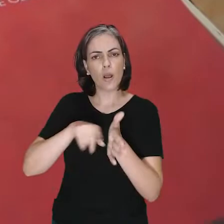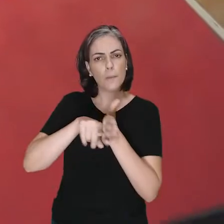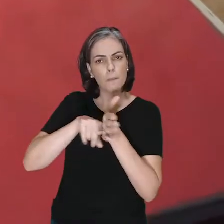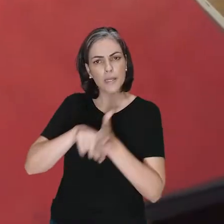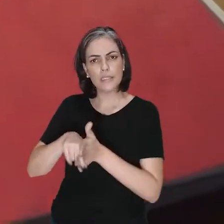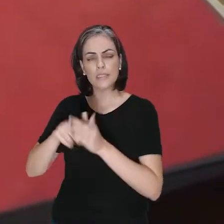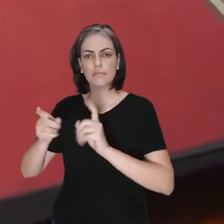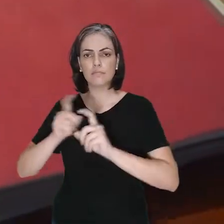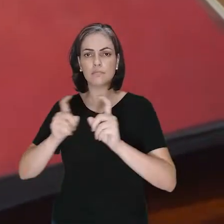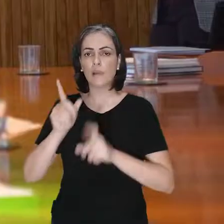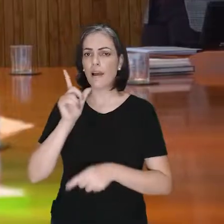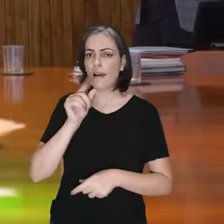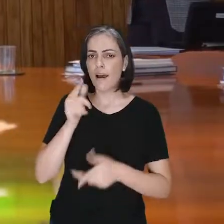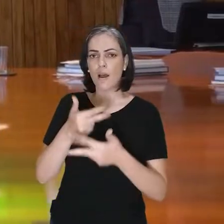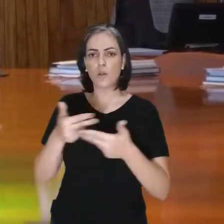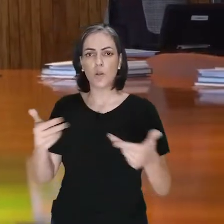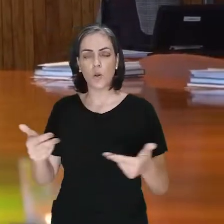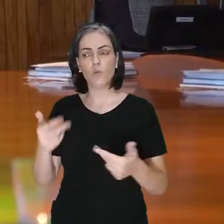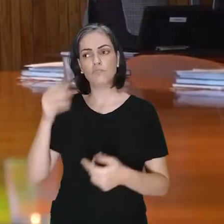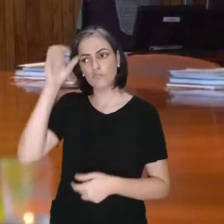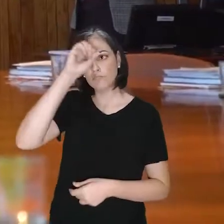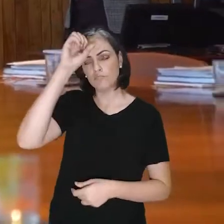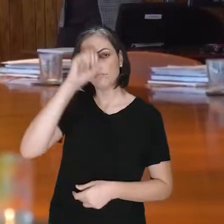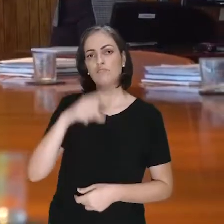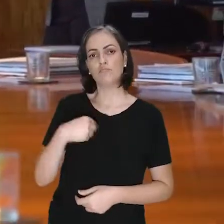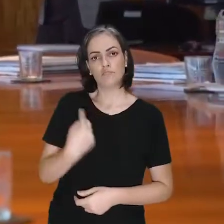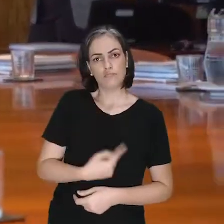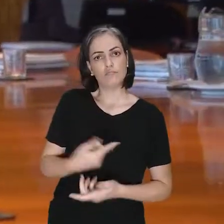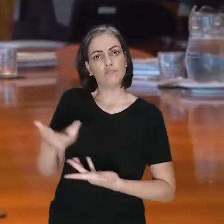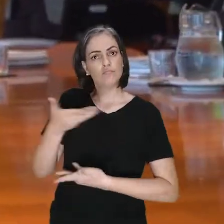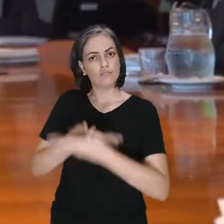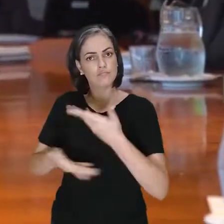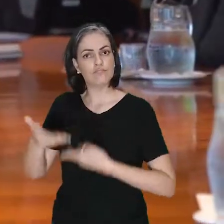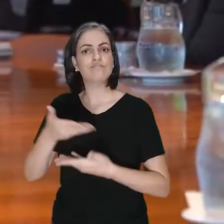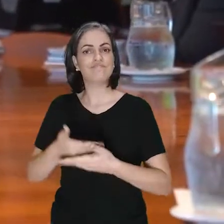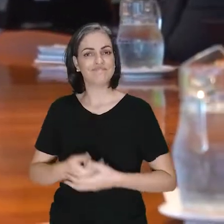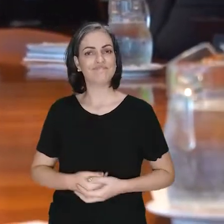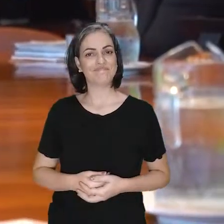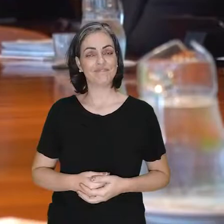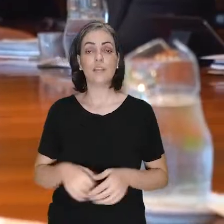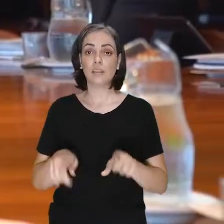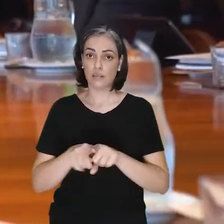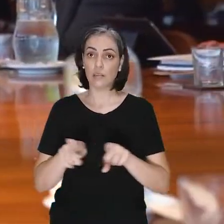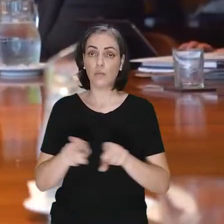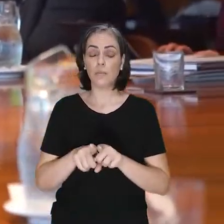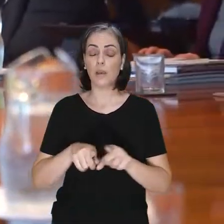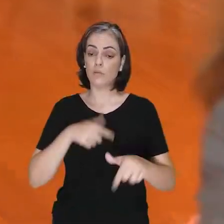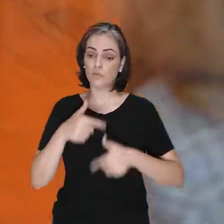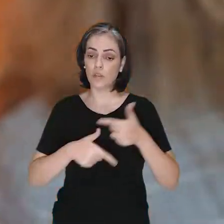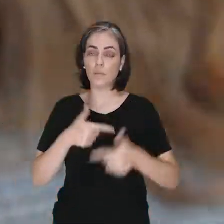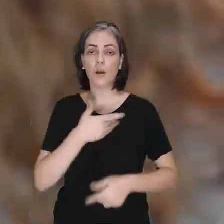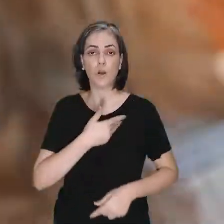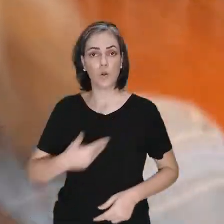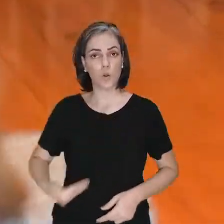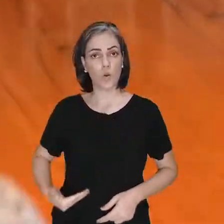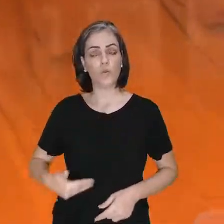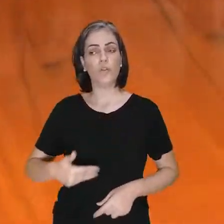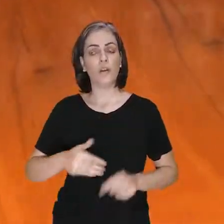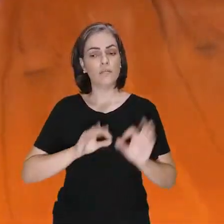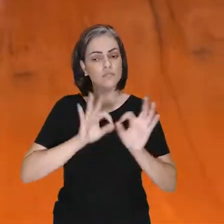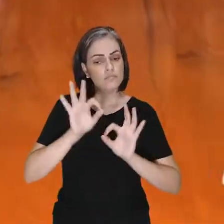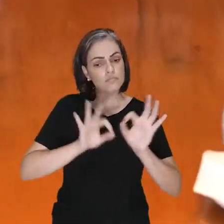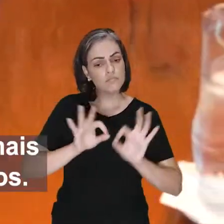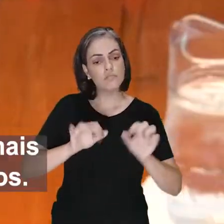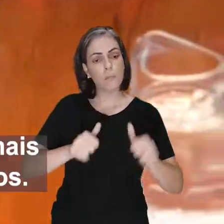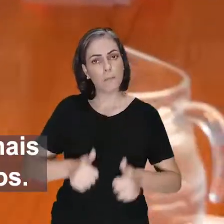pesquisas de gestão do setor hidrológico do país. Na ocasião, aproveitamos para reforçar as ações do governo